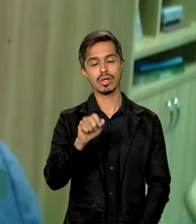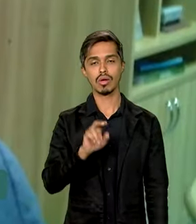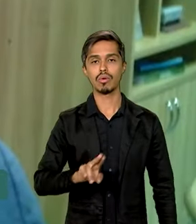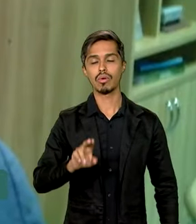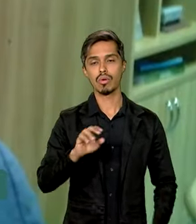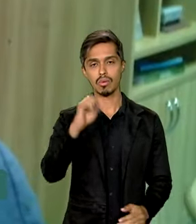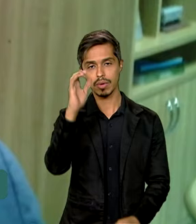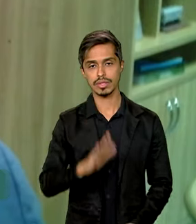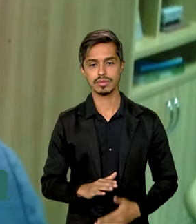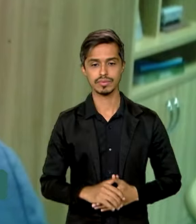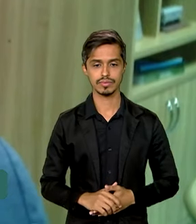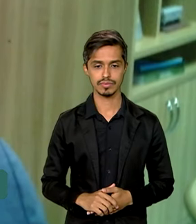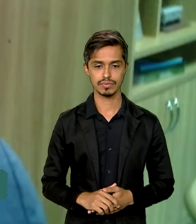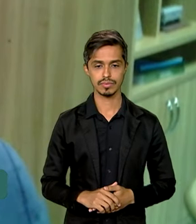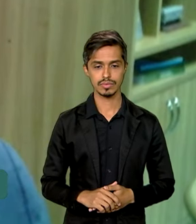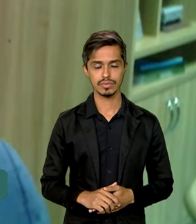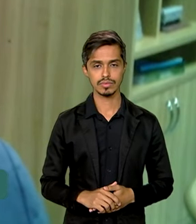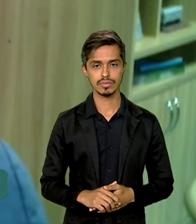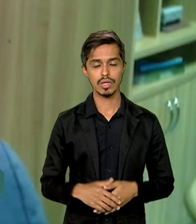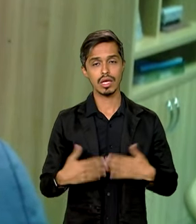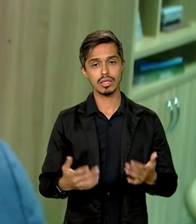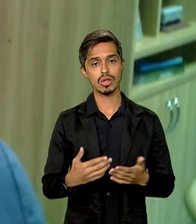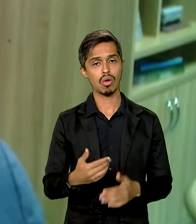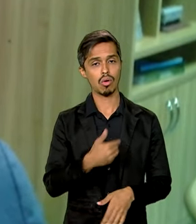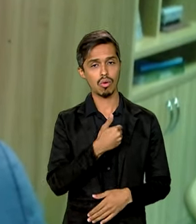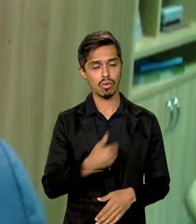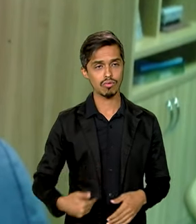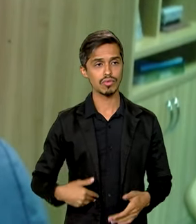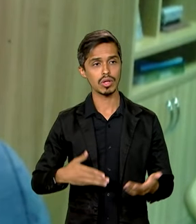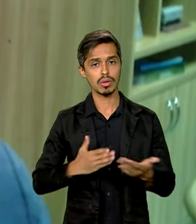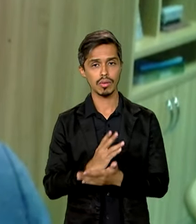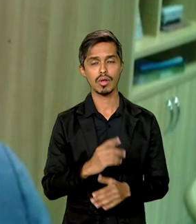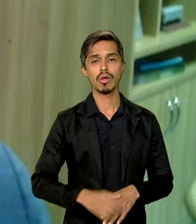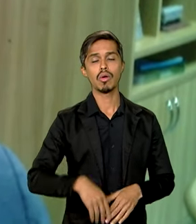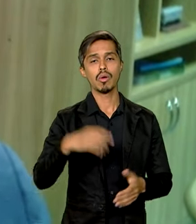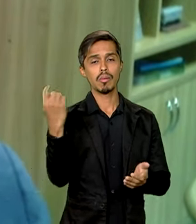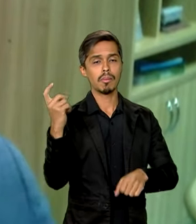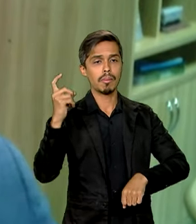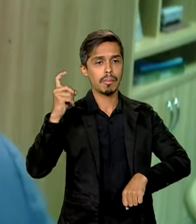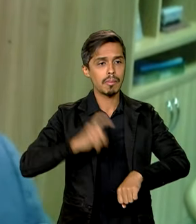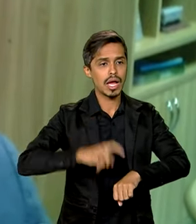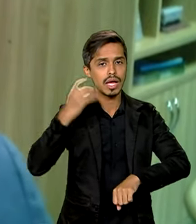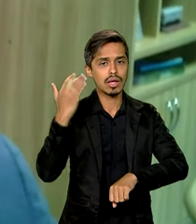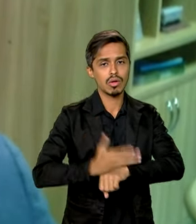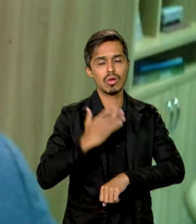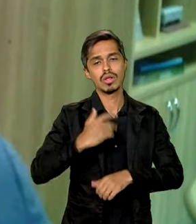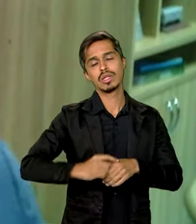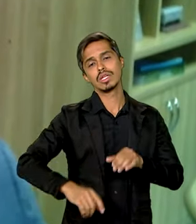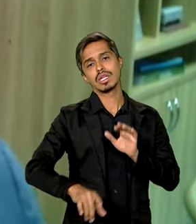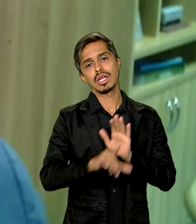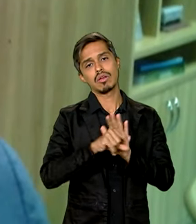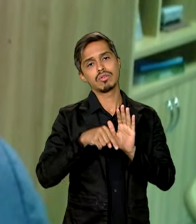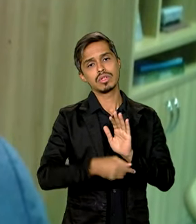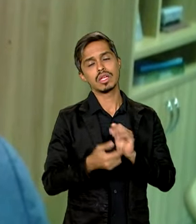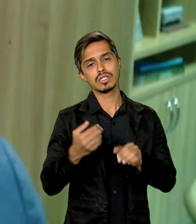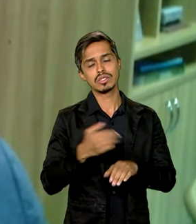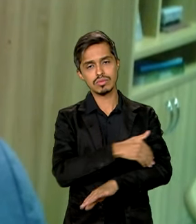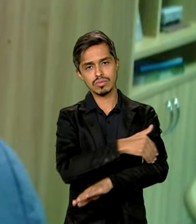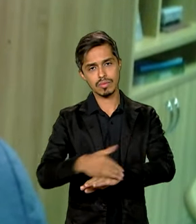2021, o nosso Congresso aprovou o marco legal das ferrovias, que estabelece regras